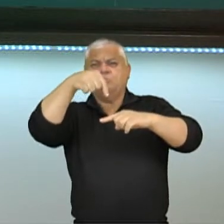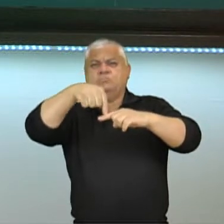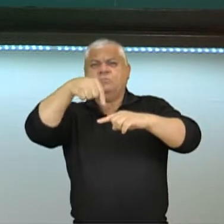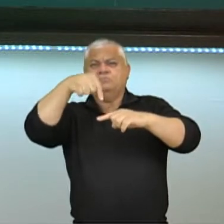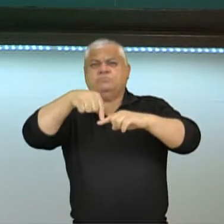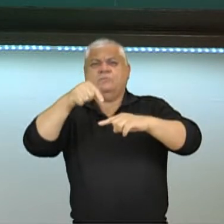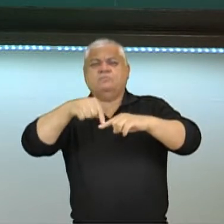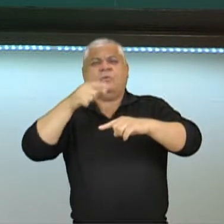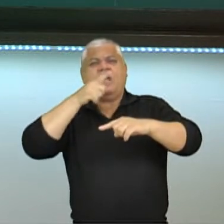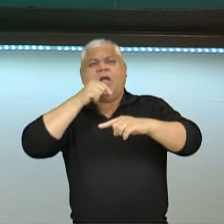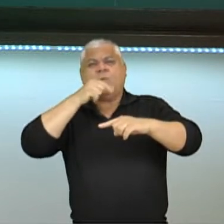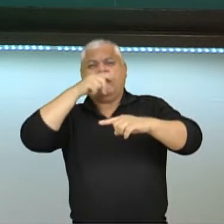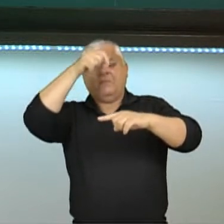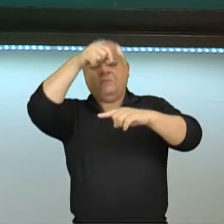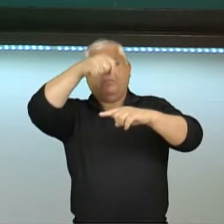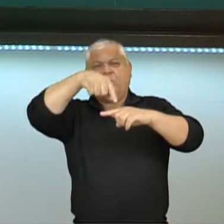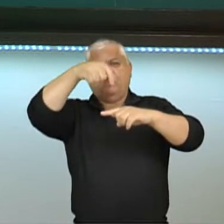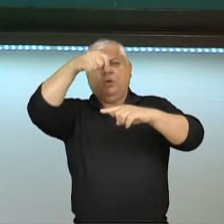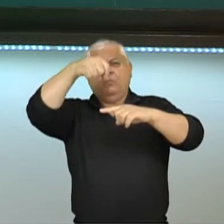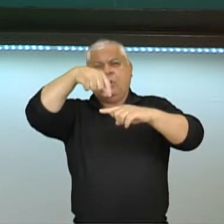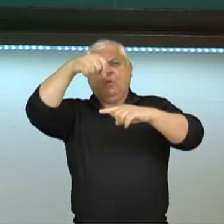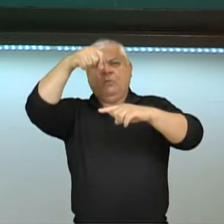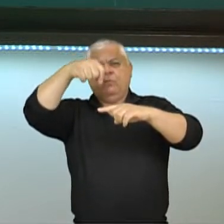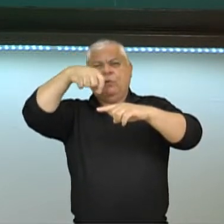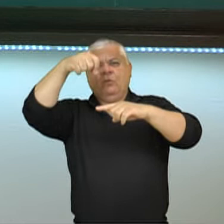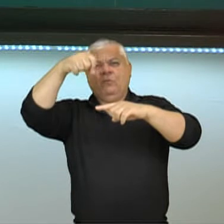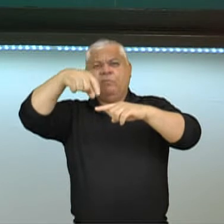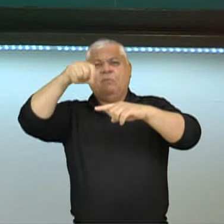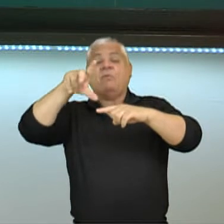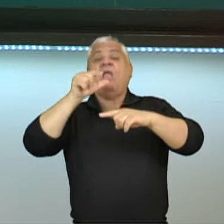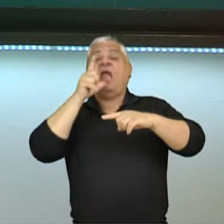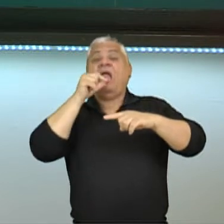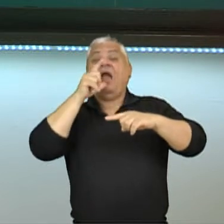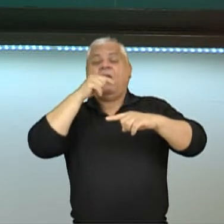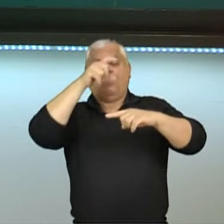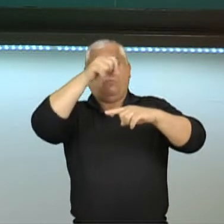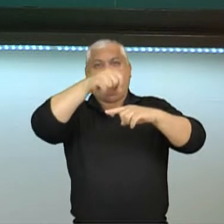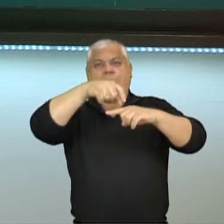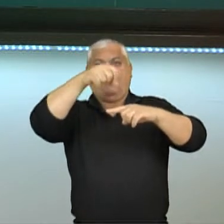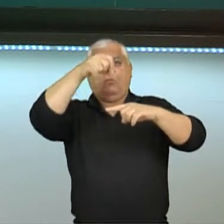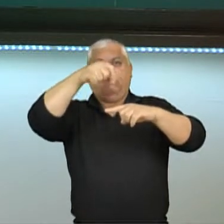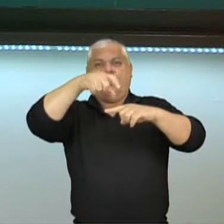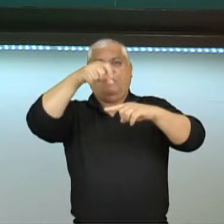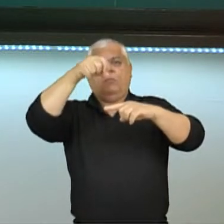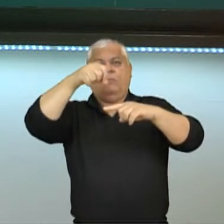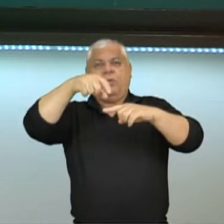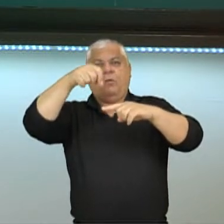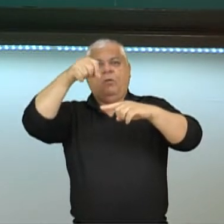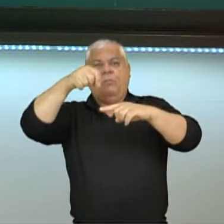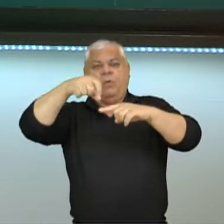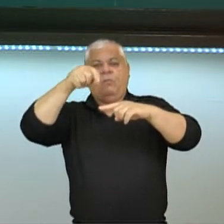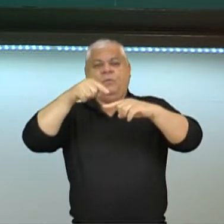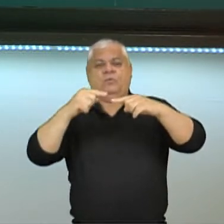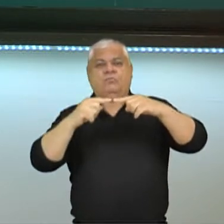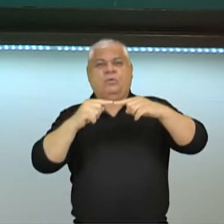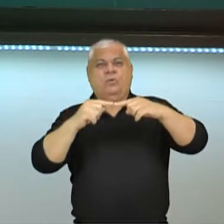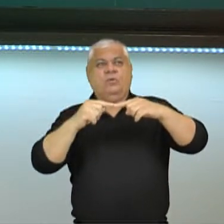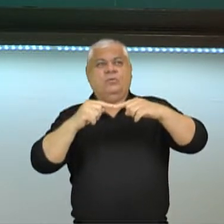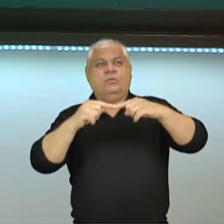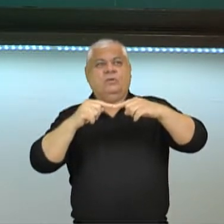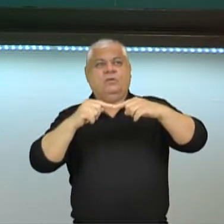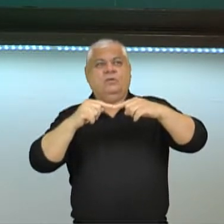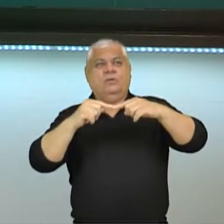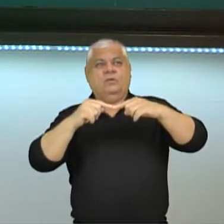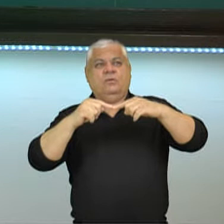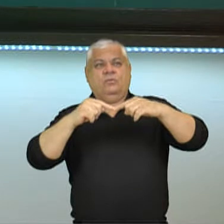indo, tum, tum, tum, tum, e vai acumulando aquela água em cima desse dintel. E como uma superfície reta, acúmulo de